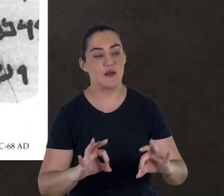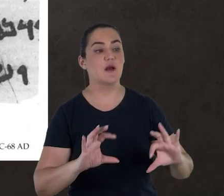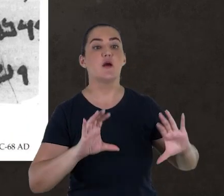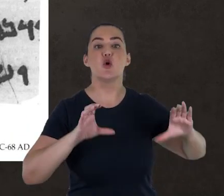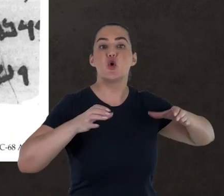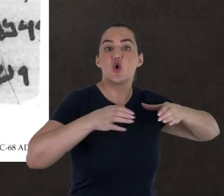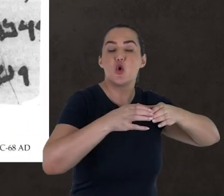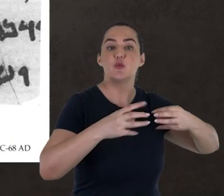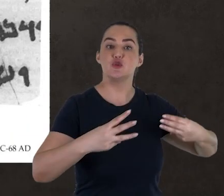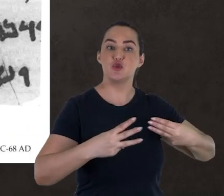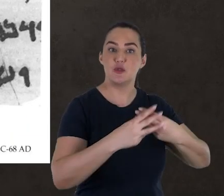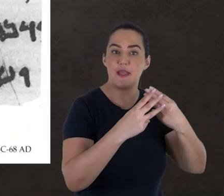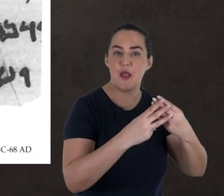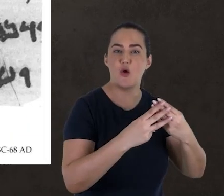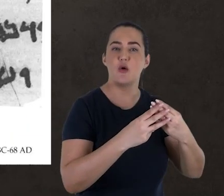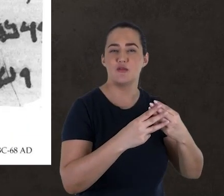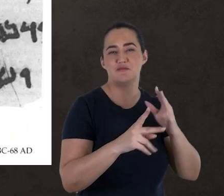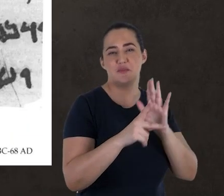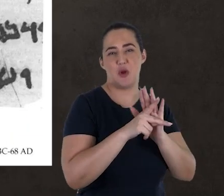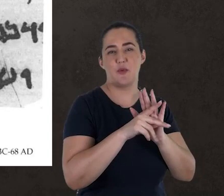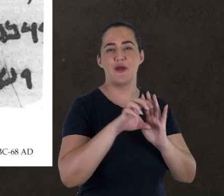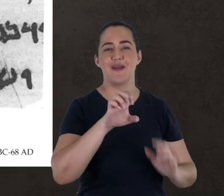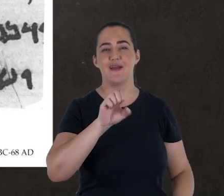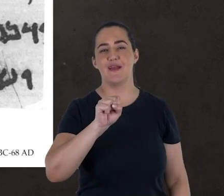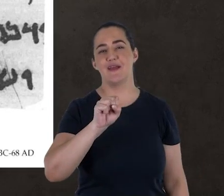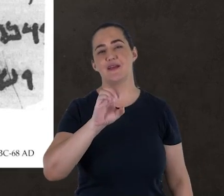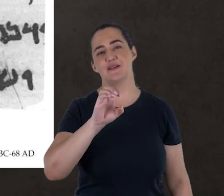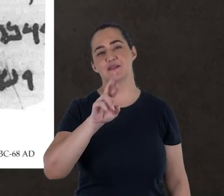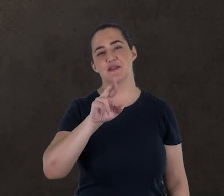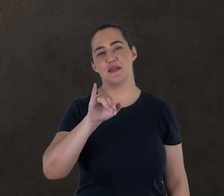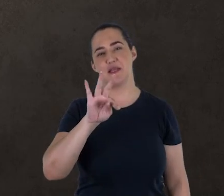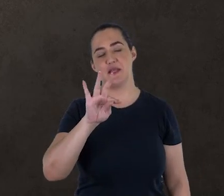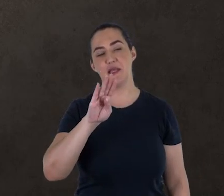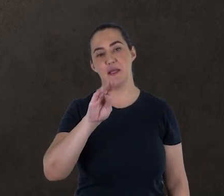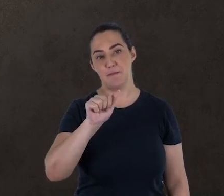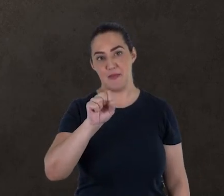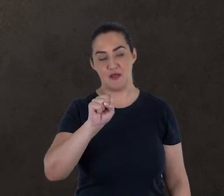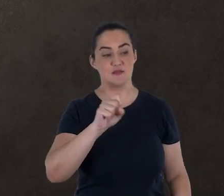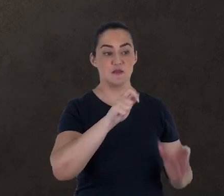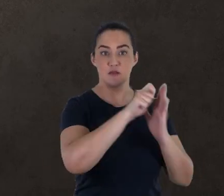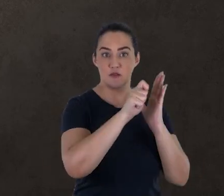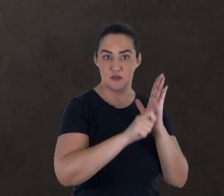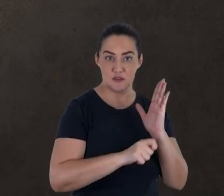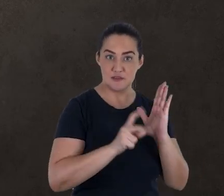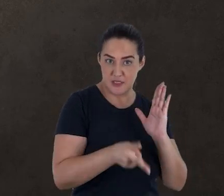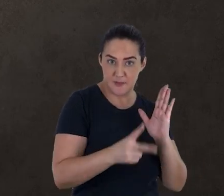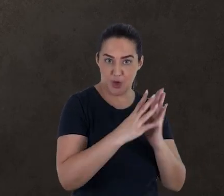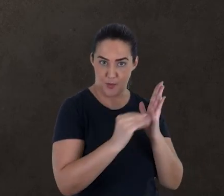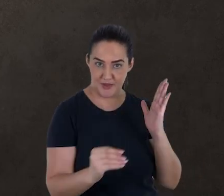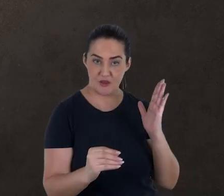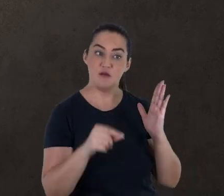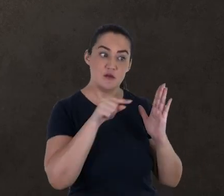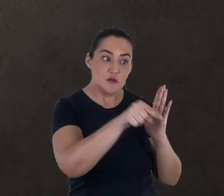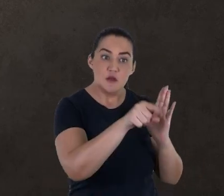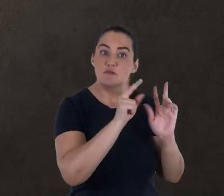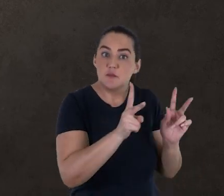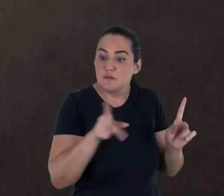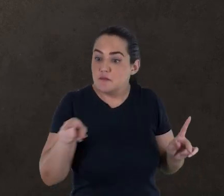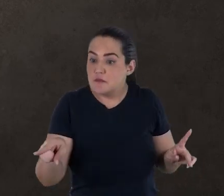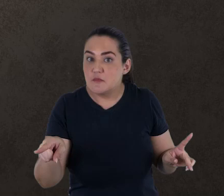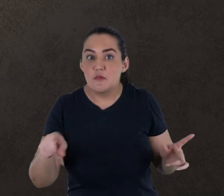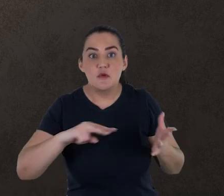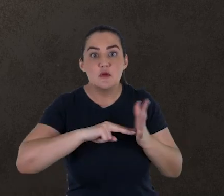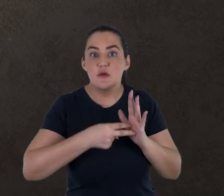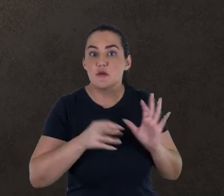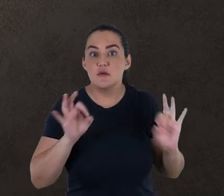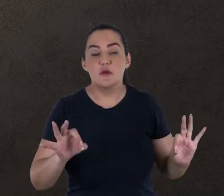seja, Deus preservou o texto inspirado. Os quatro manuscritos que preservam a maior parte do texto